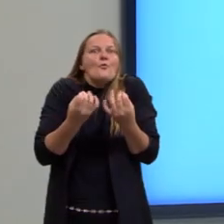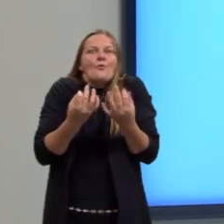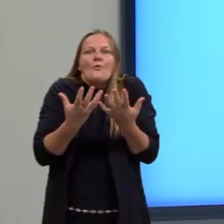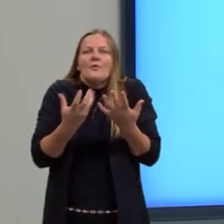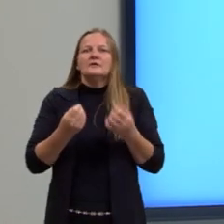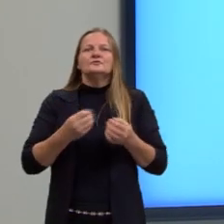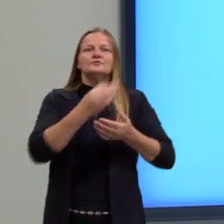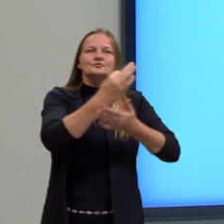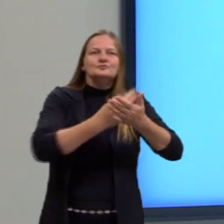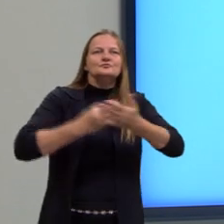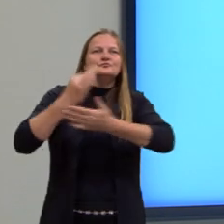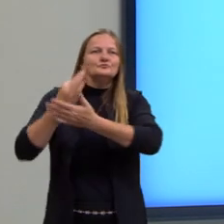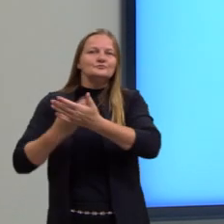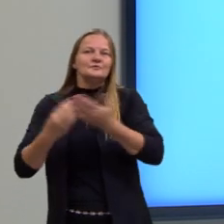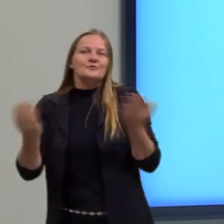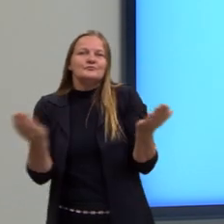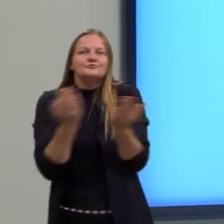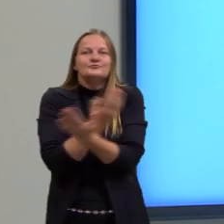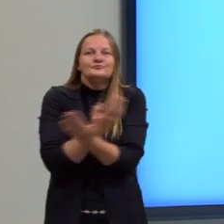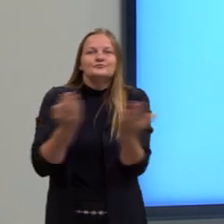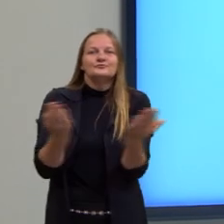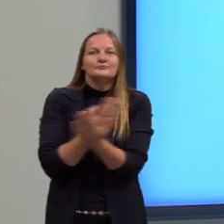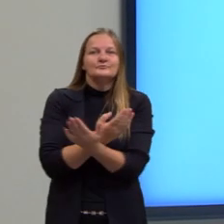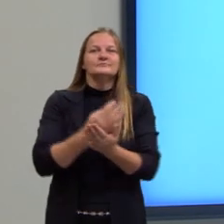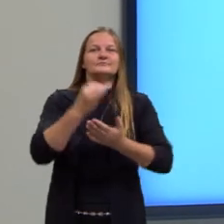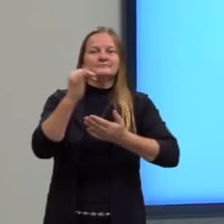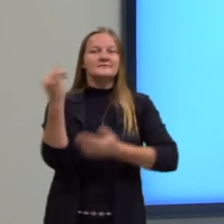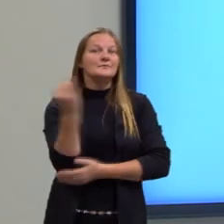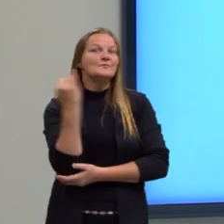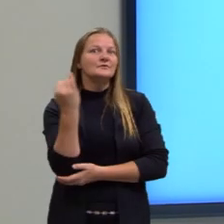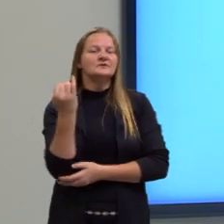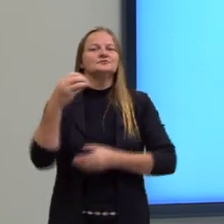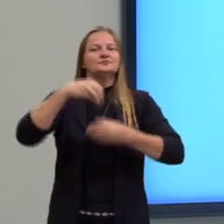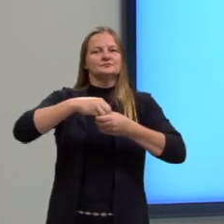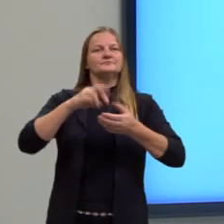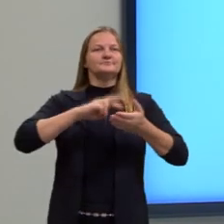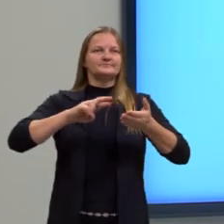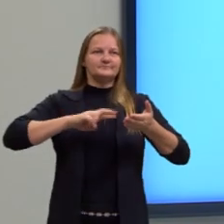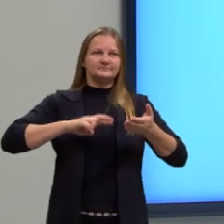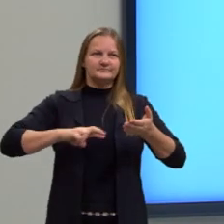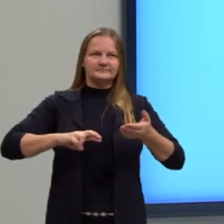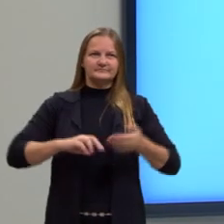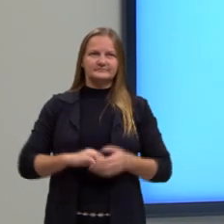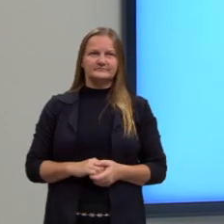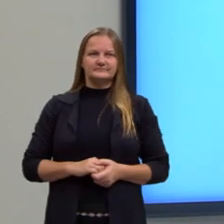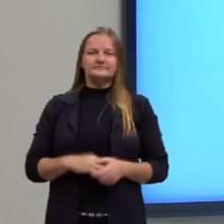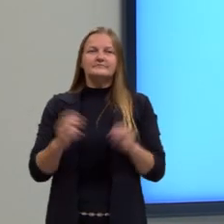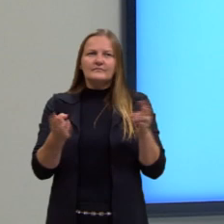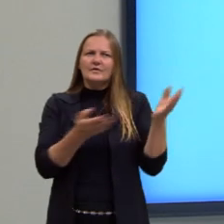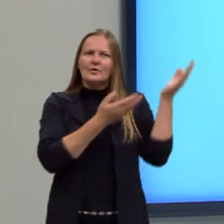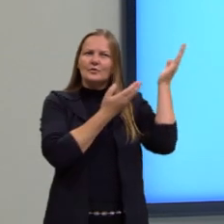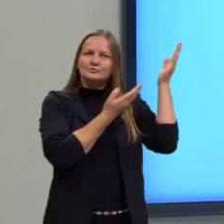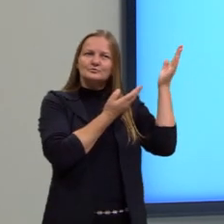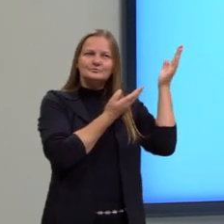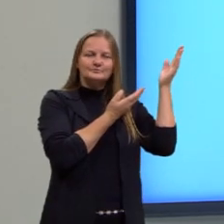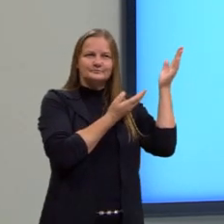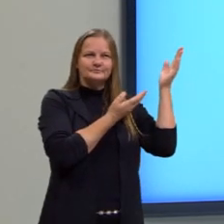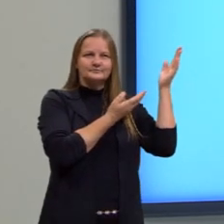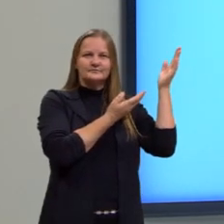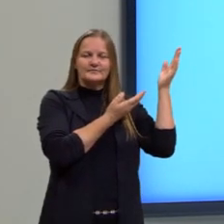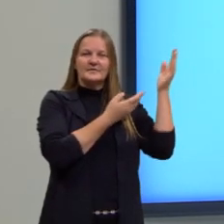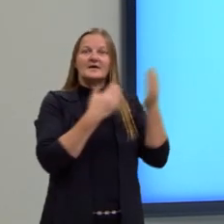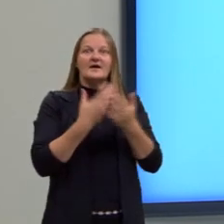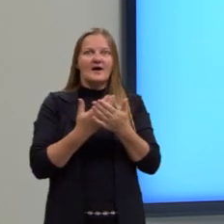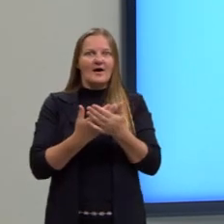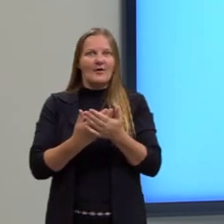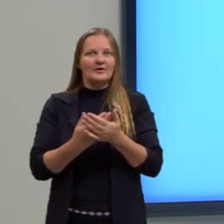intertextualidade é importante na redação. Olha só, então, para a nossa aula